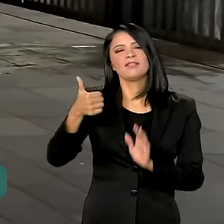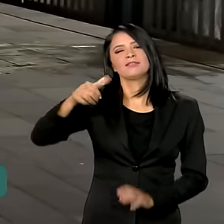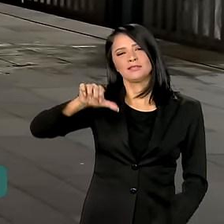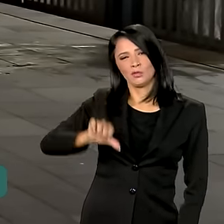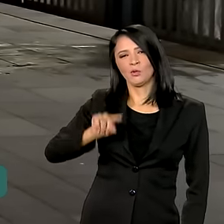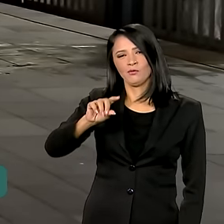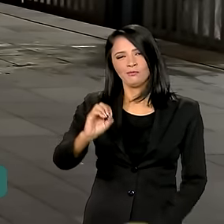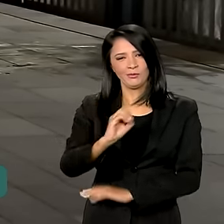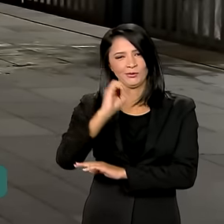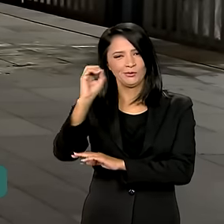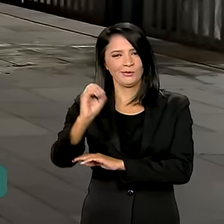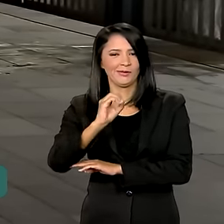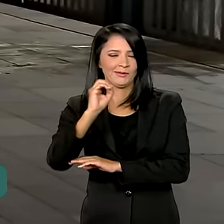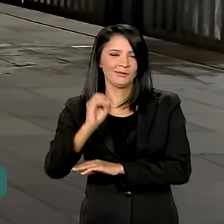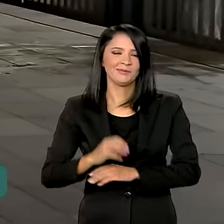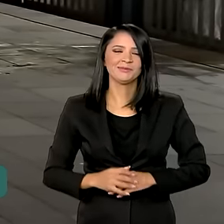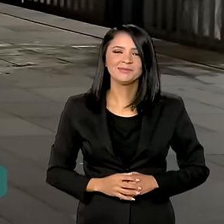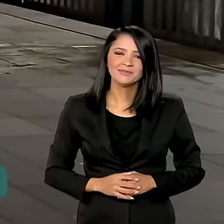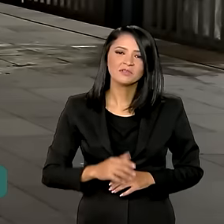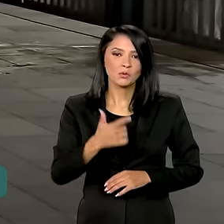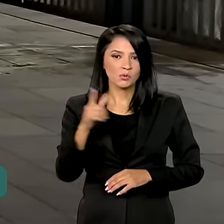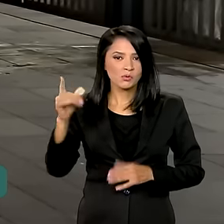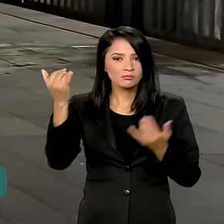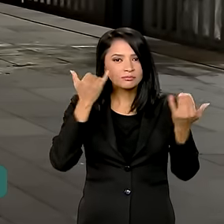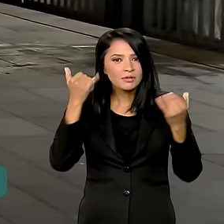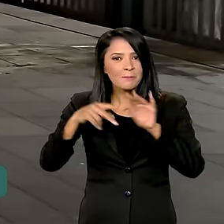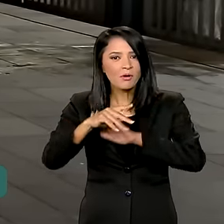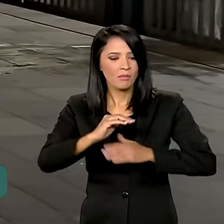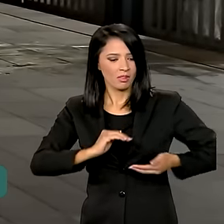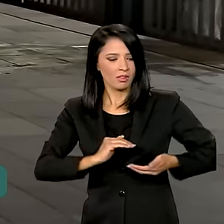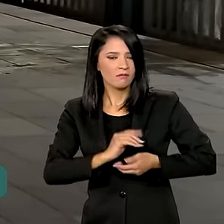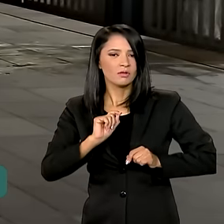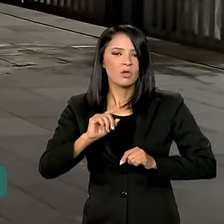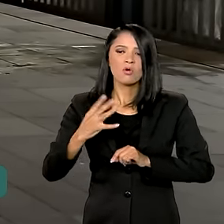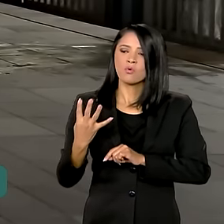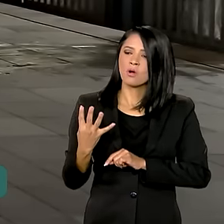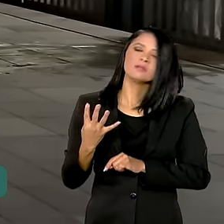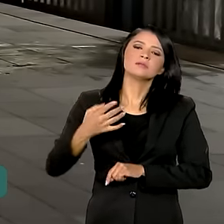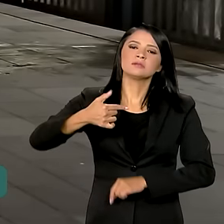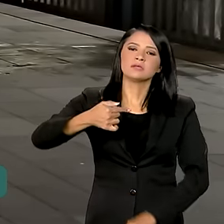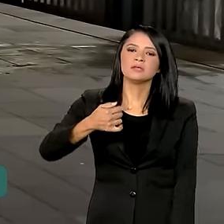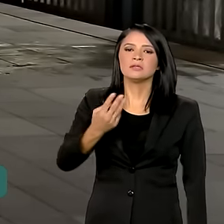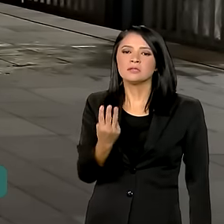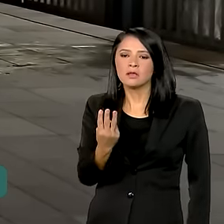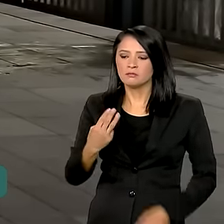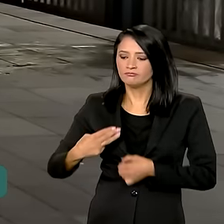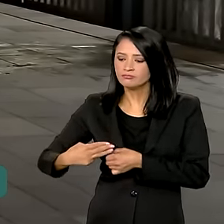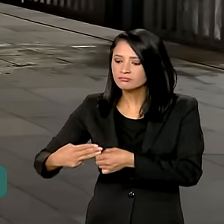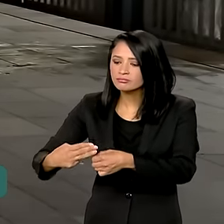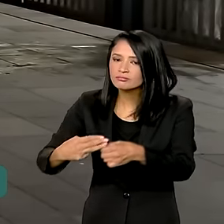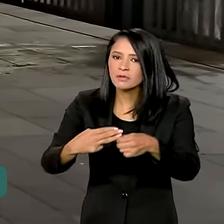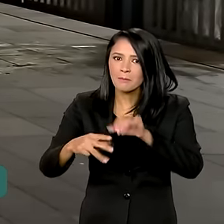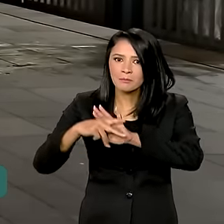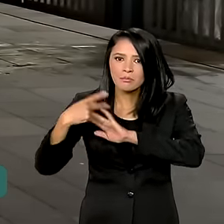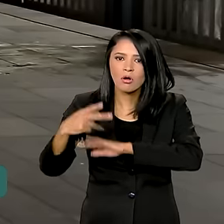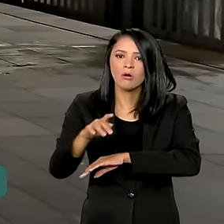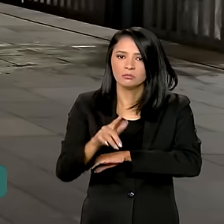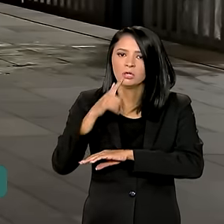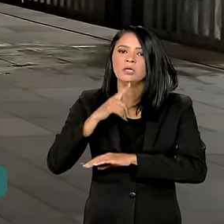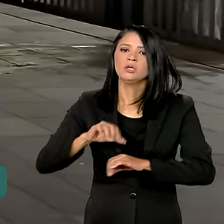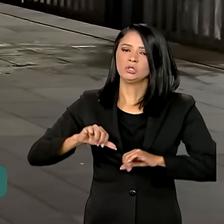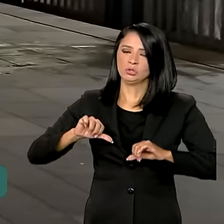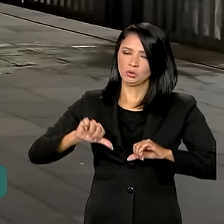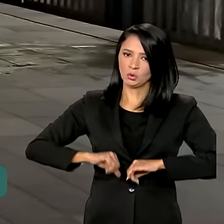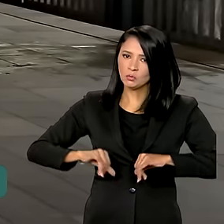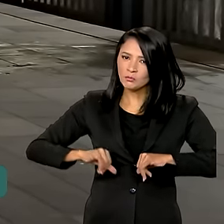em Porto Alegre. Bom, segundo o último balanço da Defesa Civil, 473 municípios do estado foram afetados